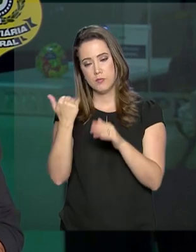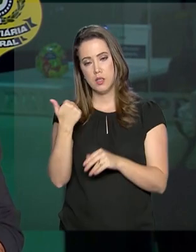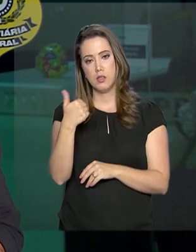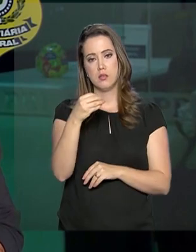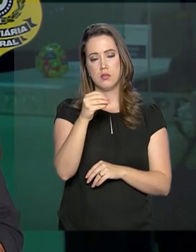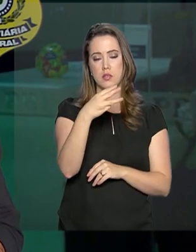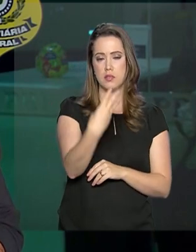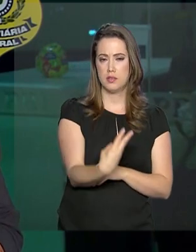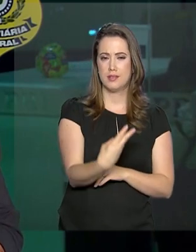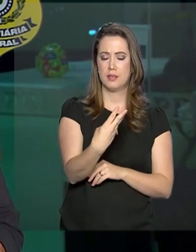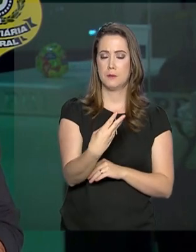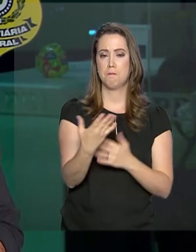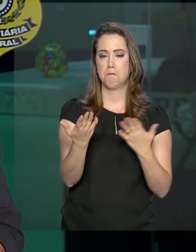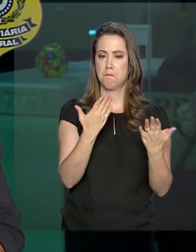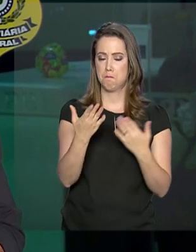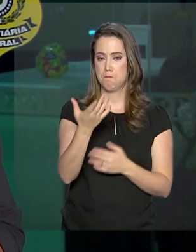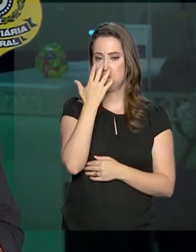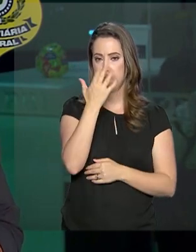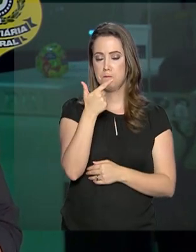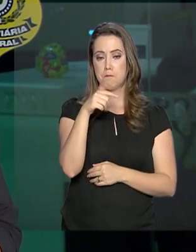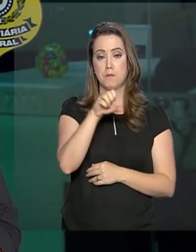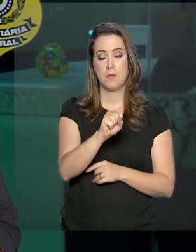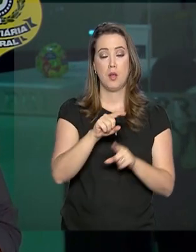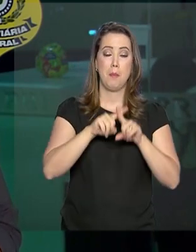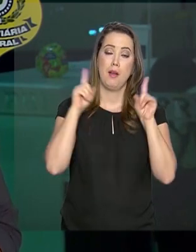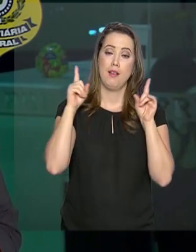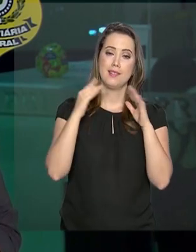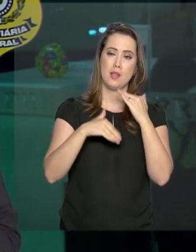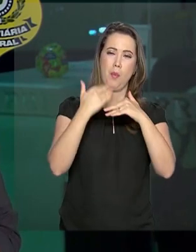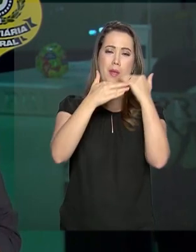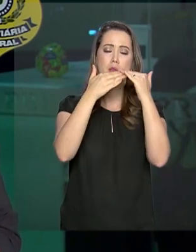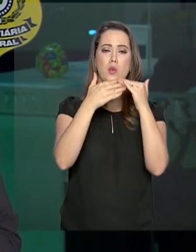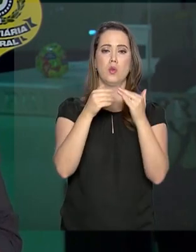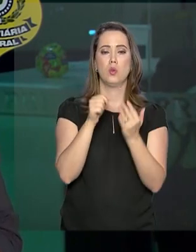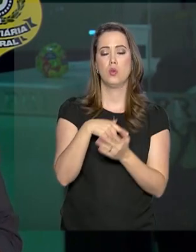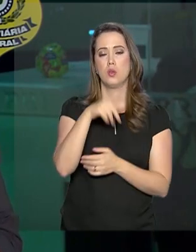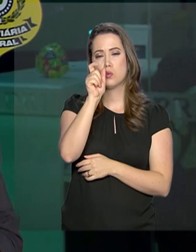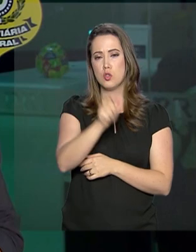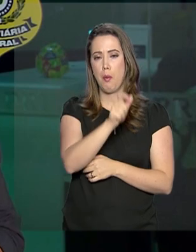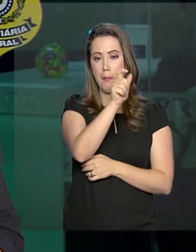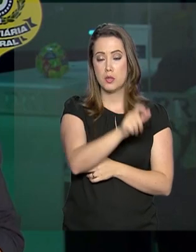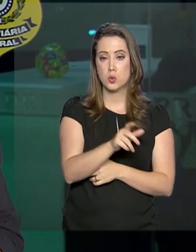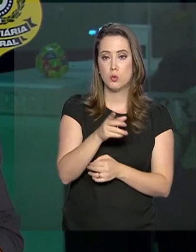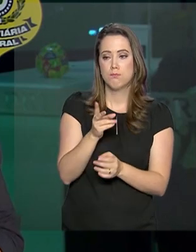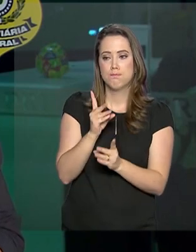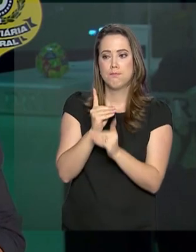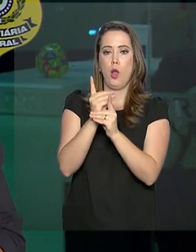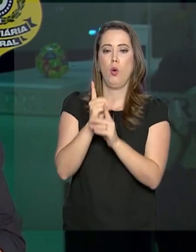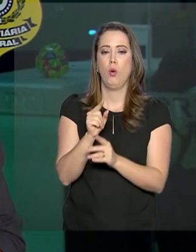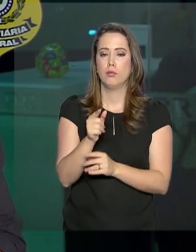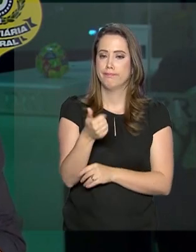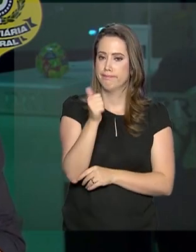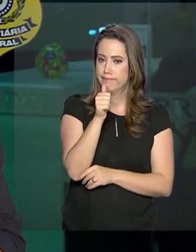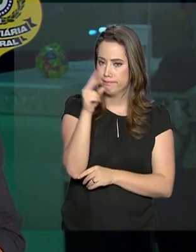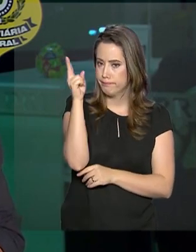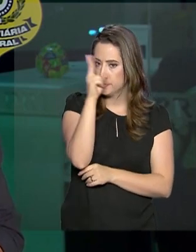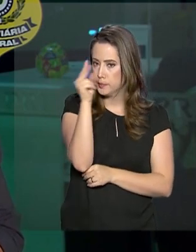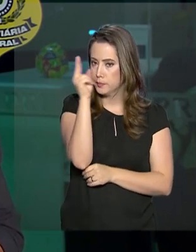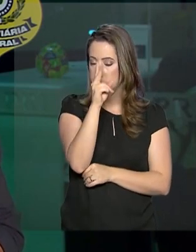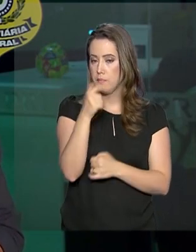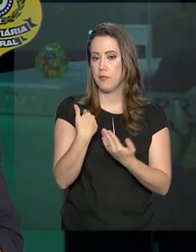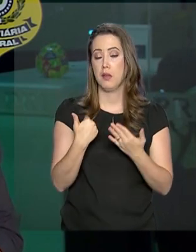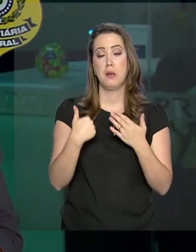Carnaval de 2018. Por outro lado, aumentou o número de motoristas flagrados dirigindo embriagados.